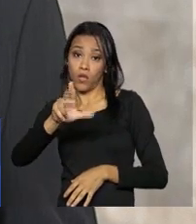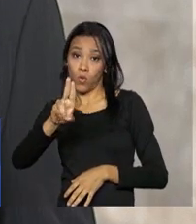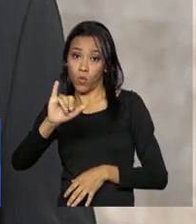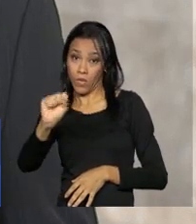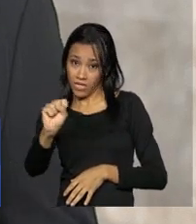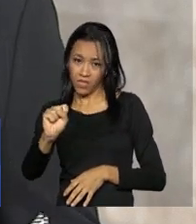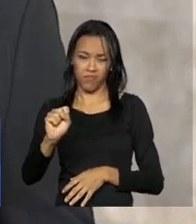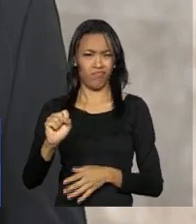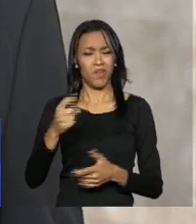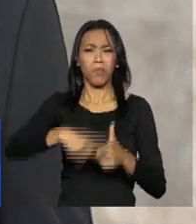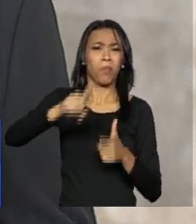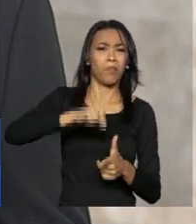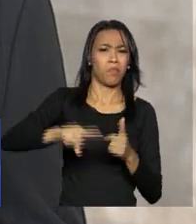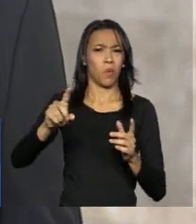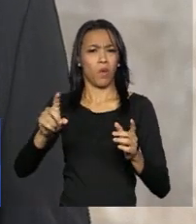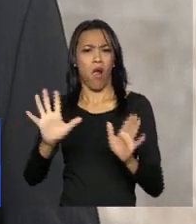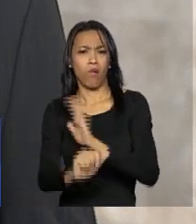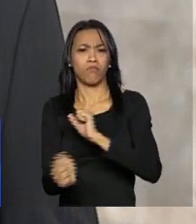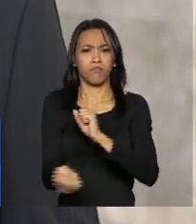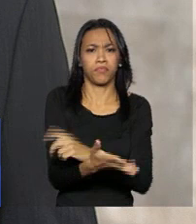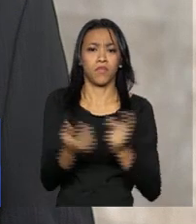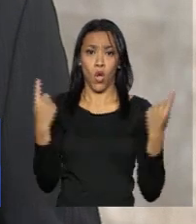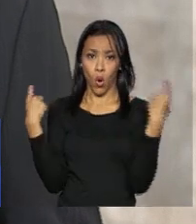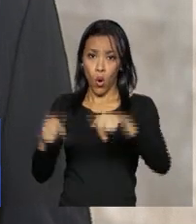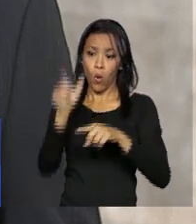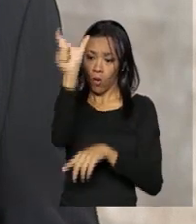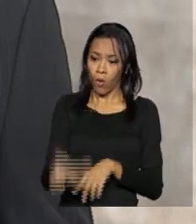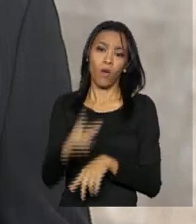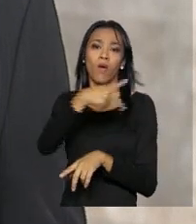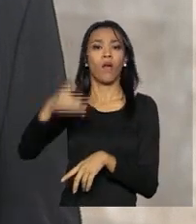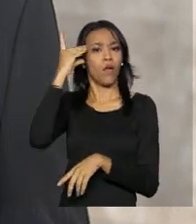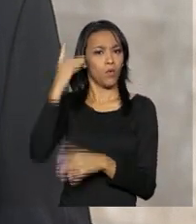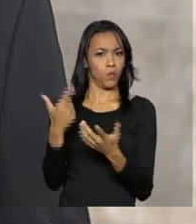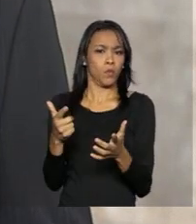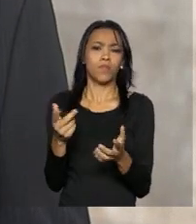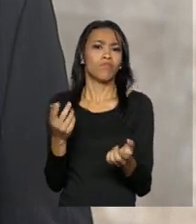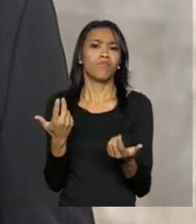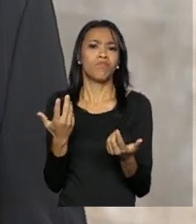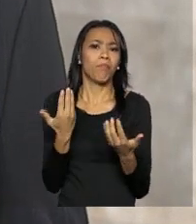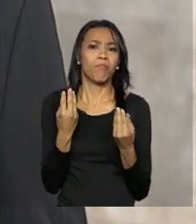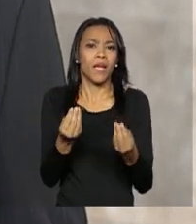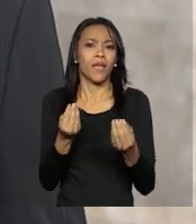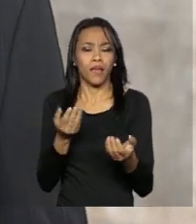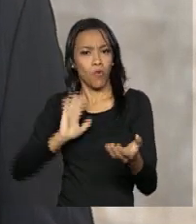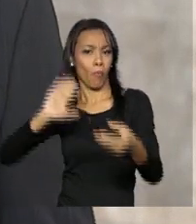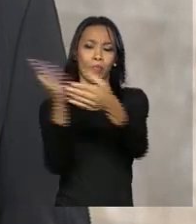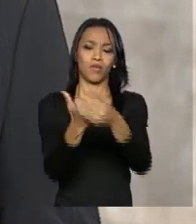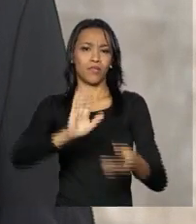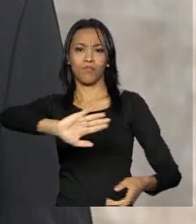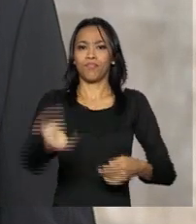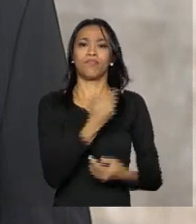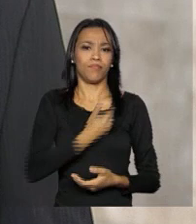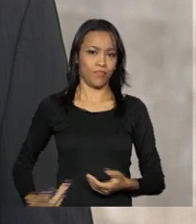qualquer mancha em termos de corrupção sobre a presidenta Dilma Rousseff. Por isso, não há por que prosseguir com o processo de destituição.